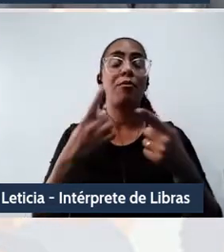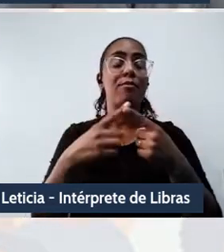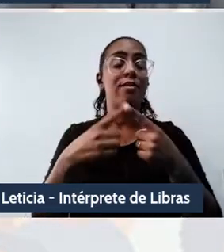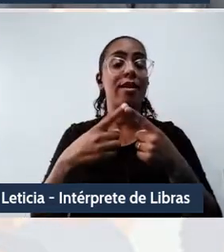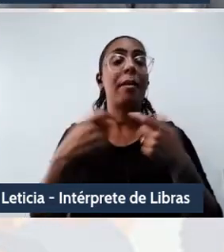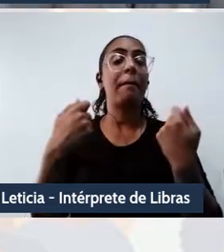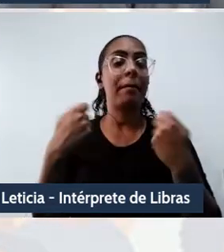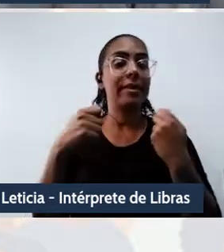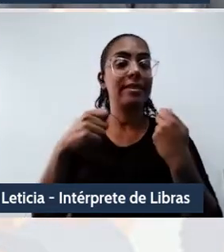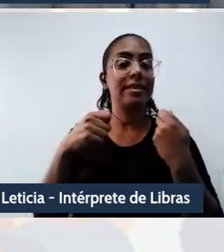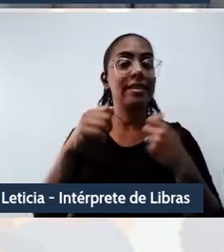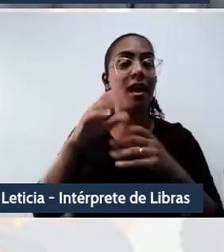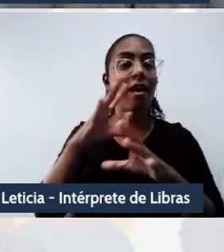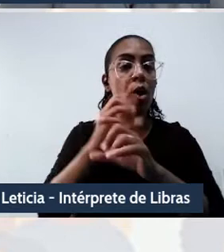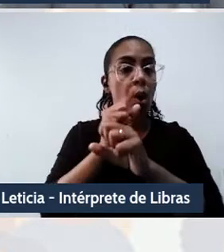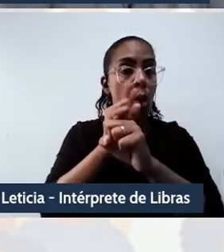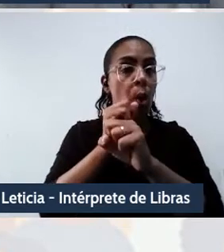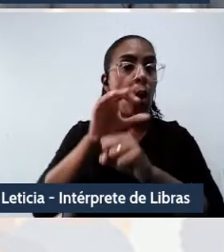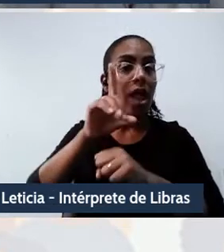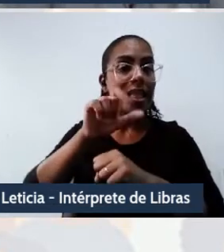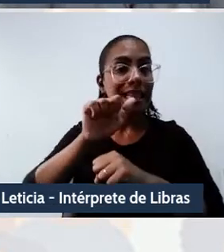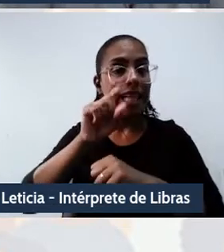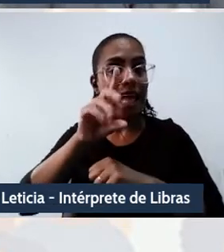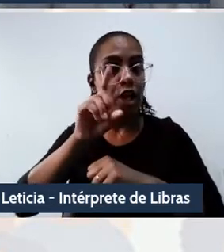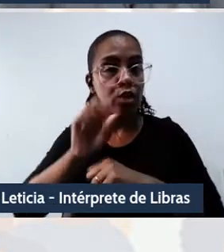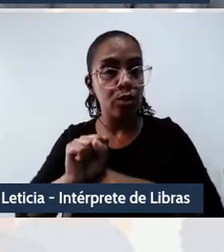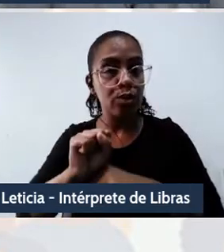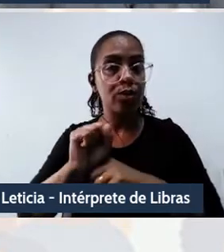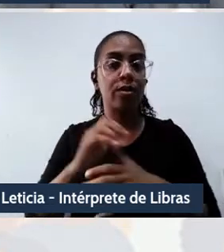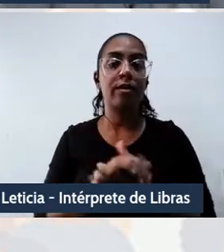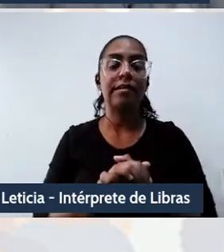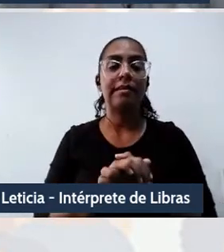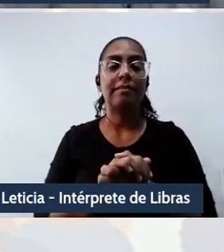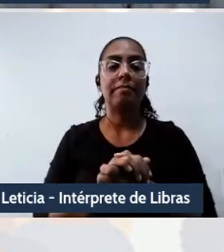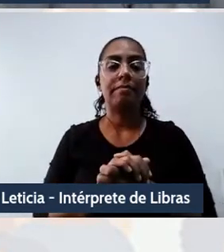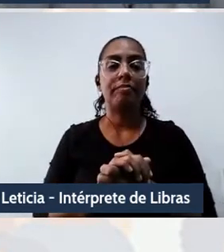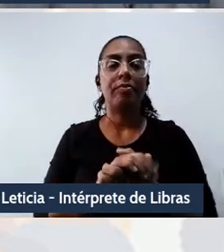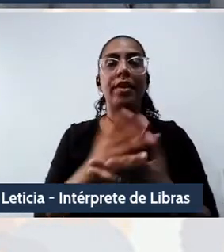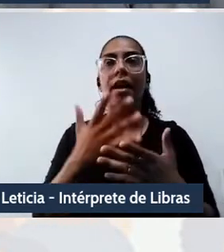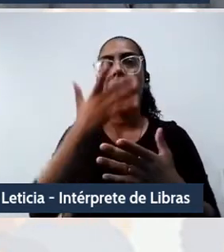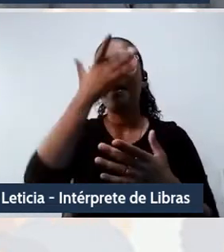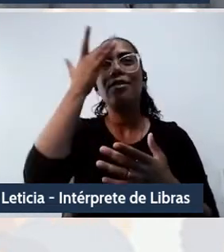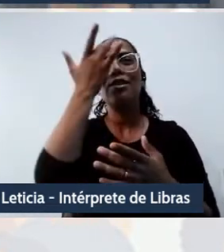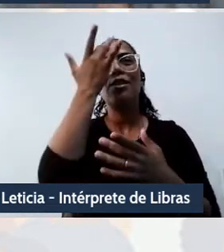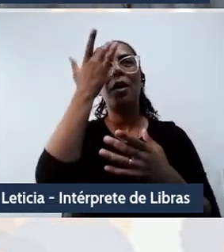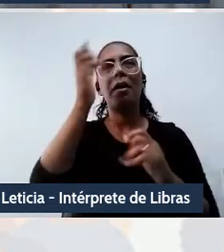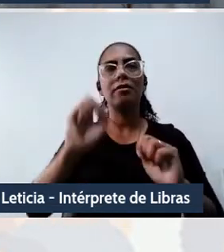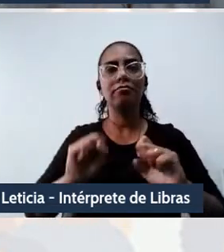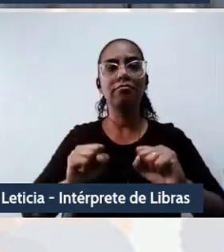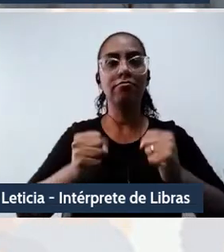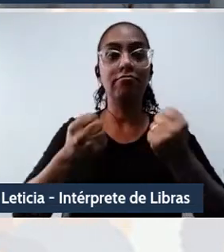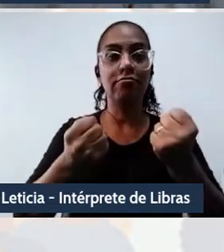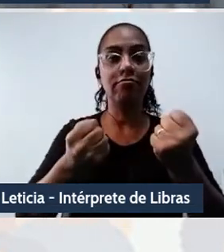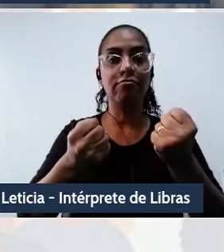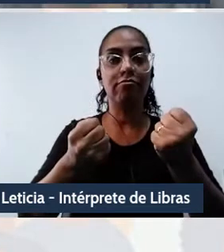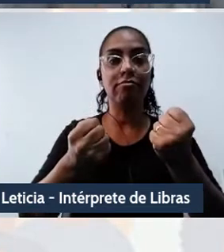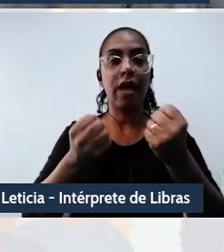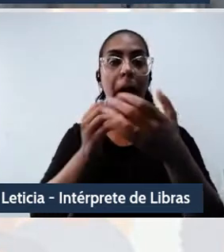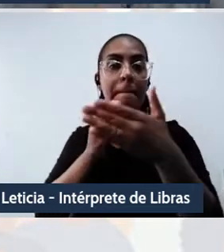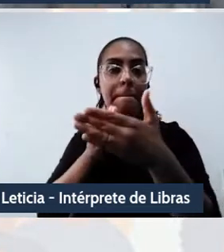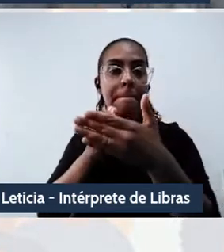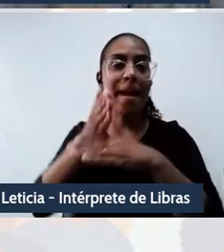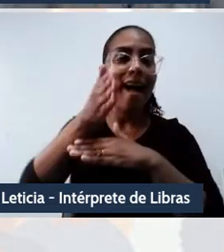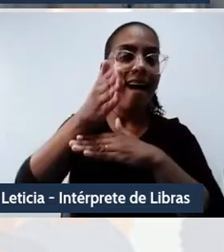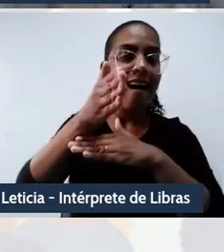controle e previsão. A ousadia humana passa a ser encarada como desvio de sistema, como quebra de paradigma, como